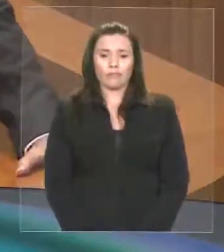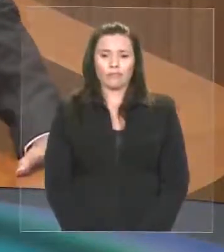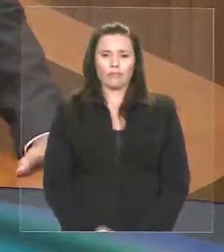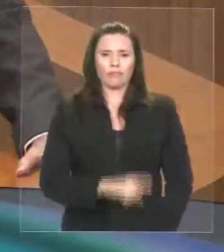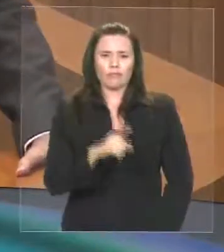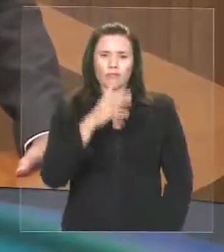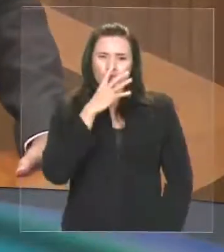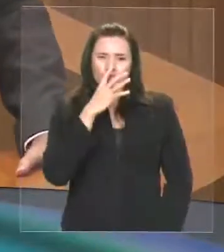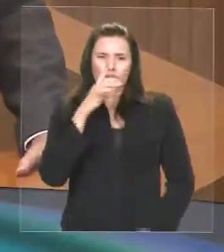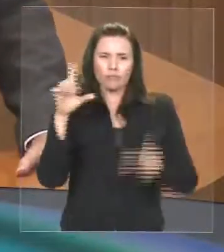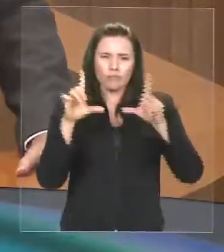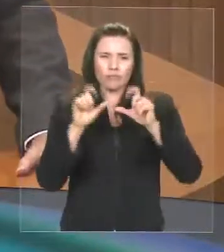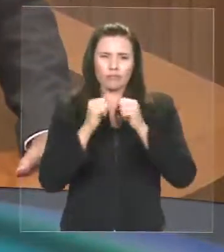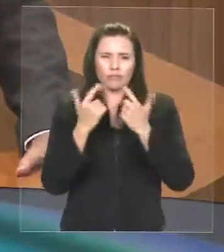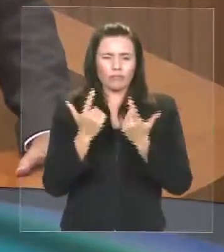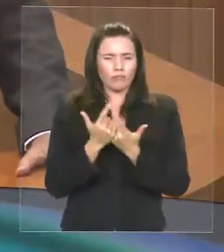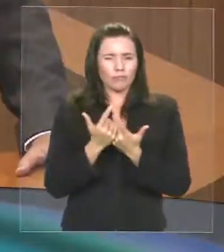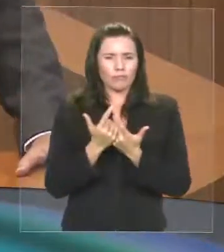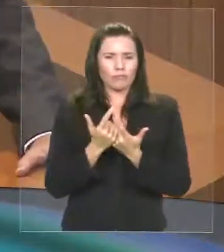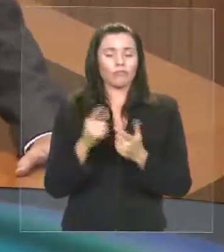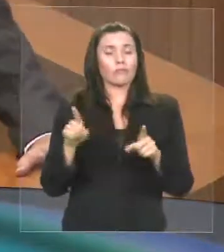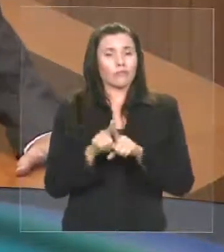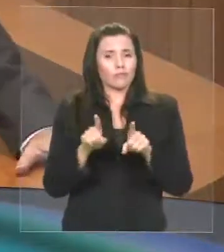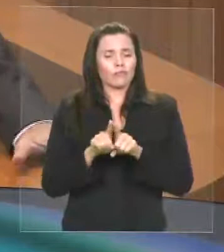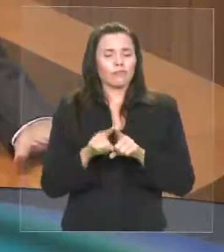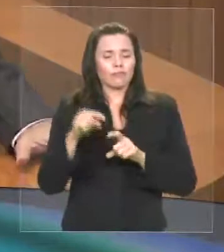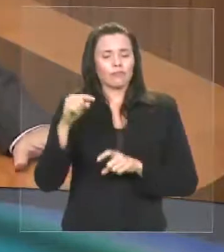telespectadores da TV Assembleia e que nos veem pela internet.